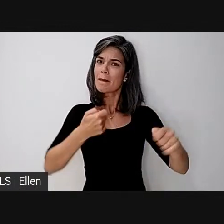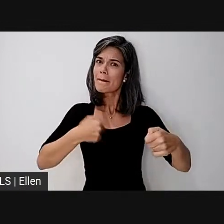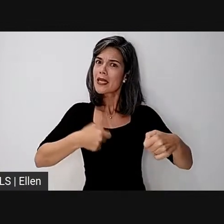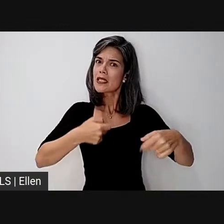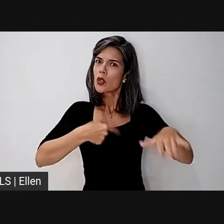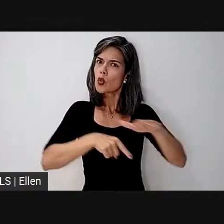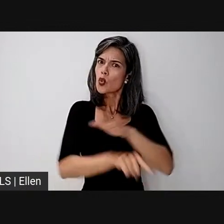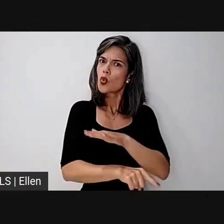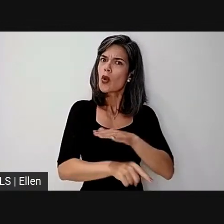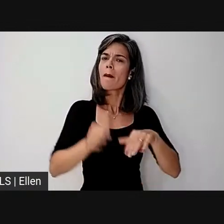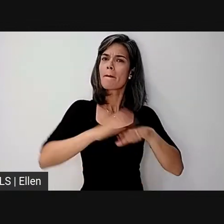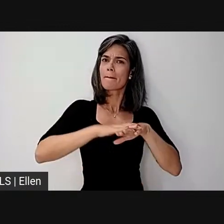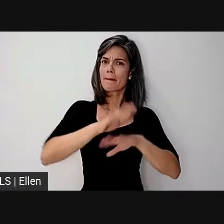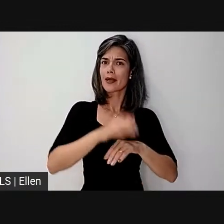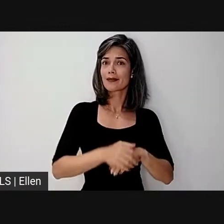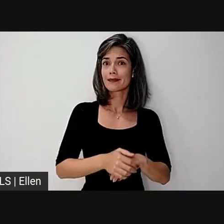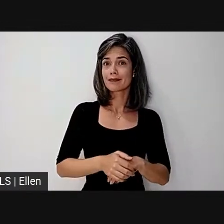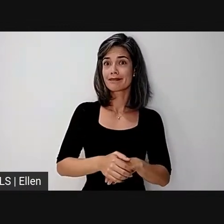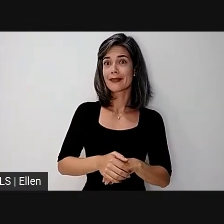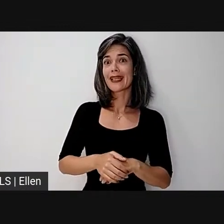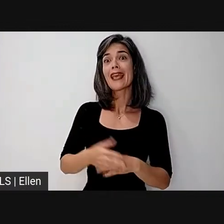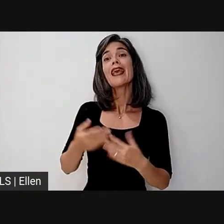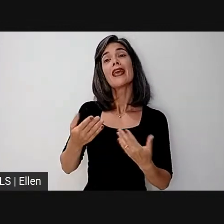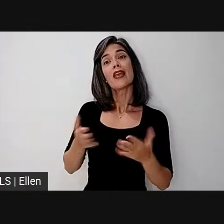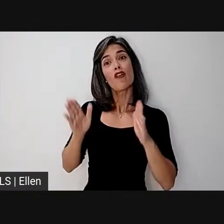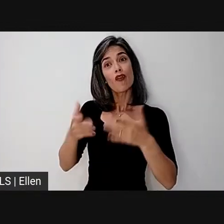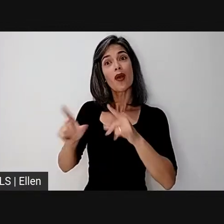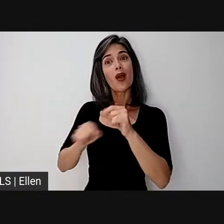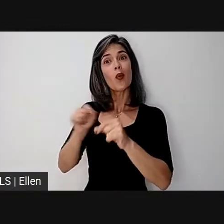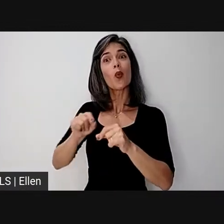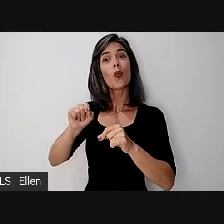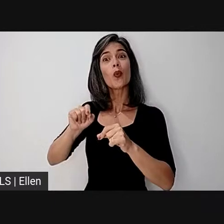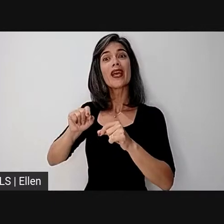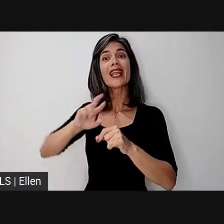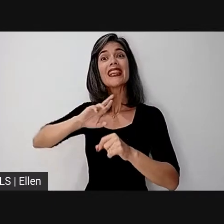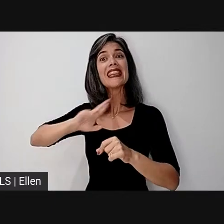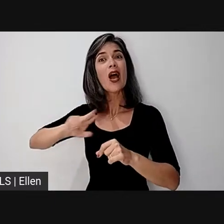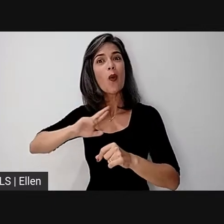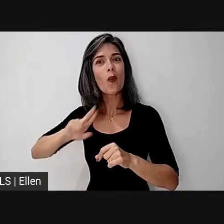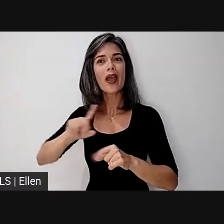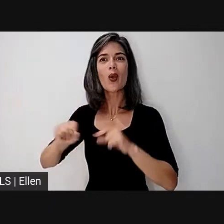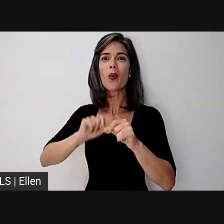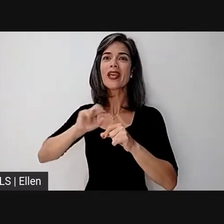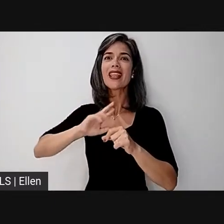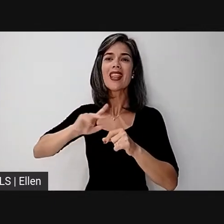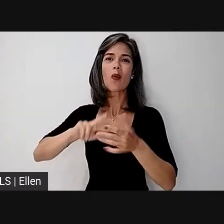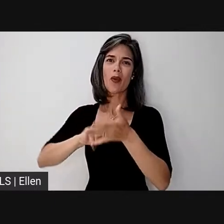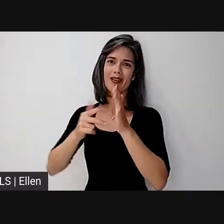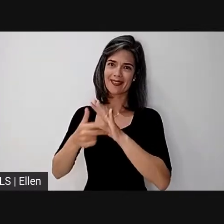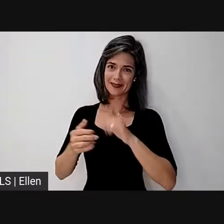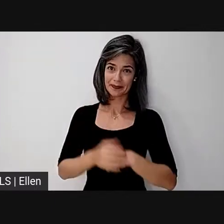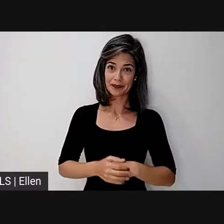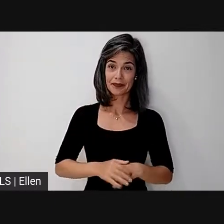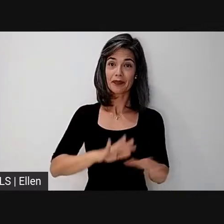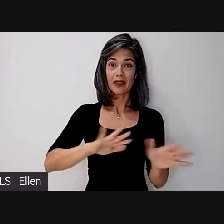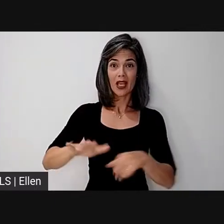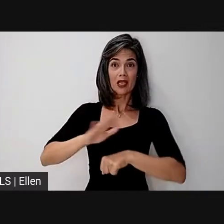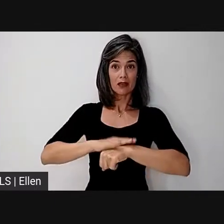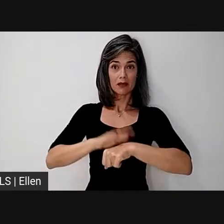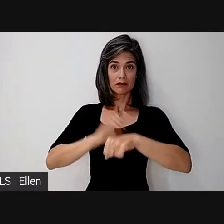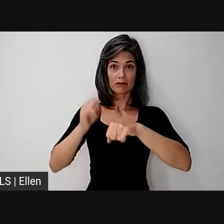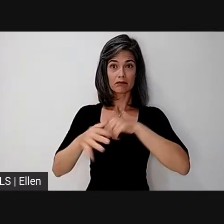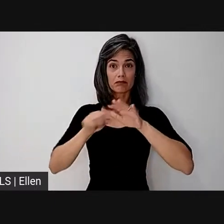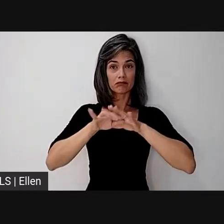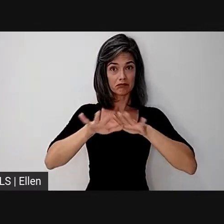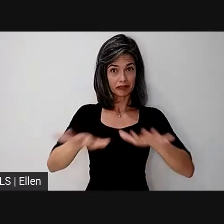sobre o que ela não é. Em meio a situação de pandemia do Covid-19, causada pelo coronavírus, que nem é tão